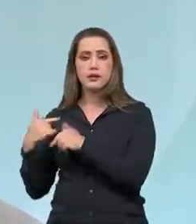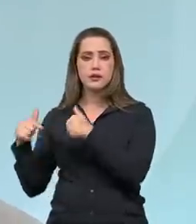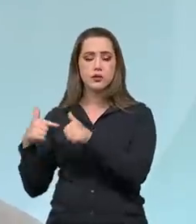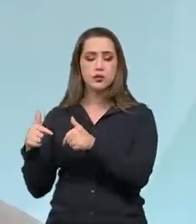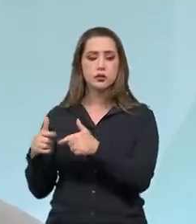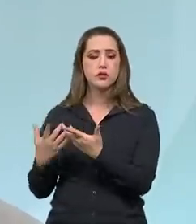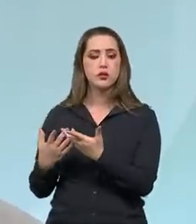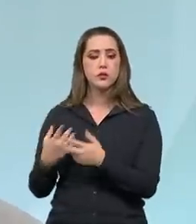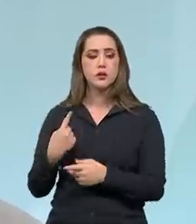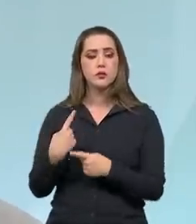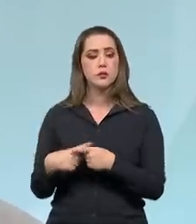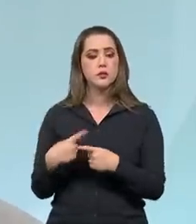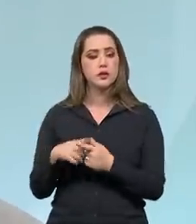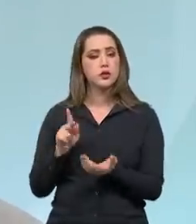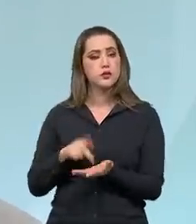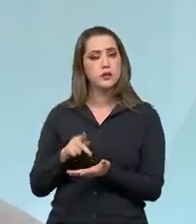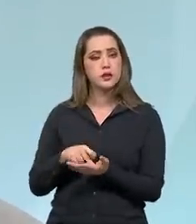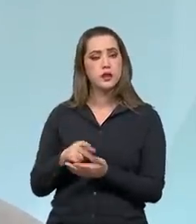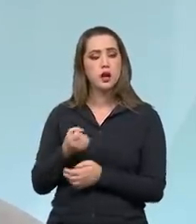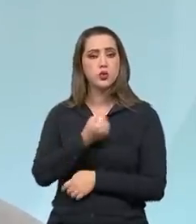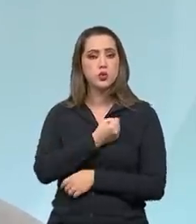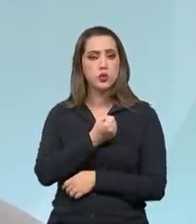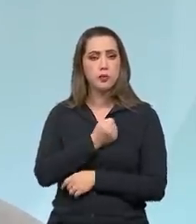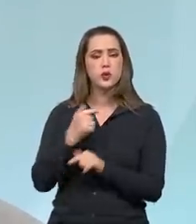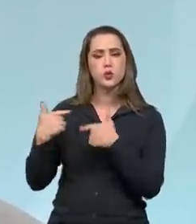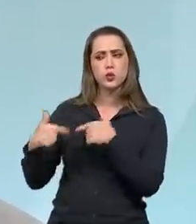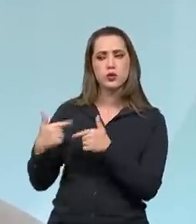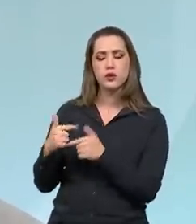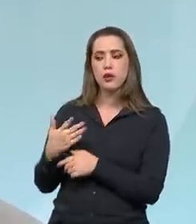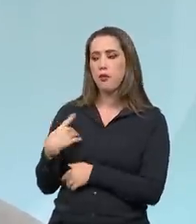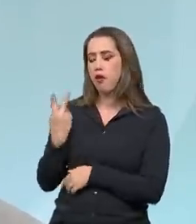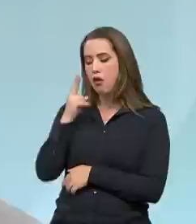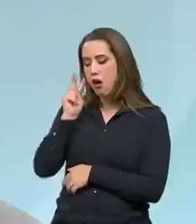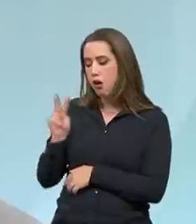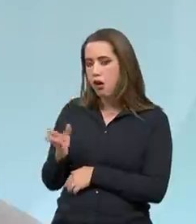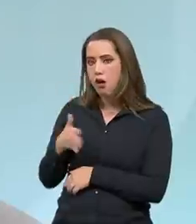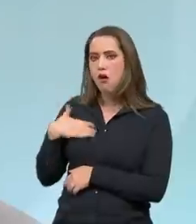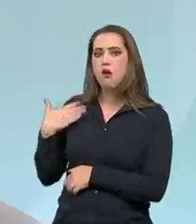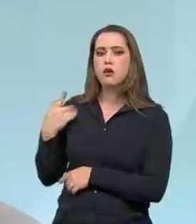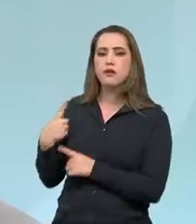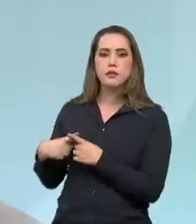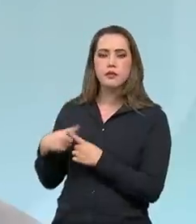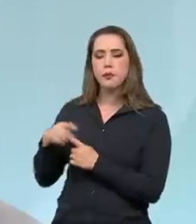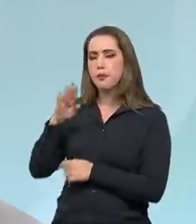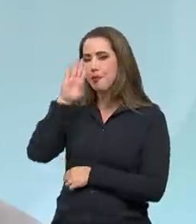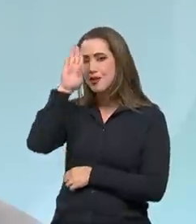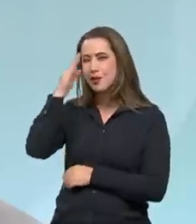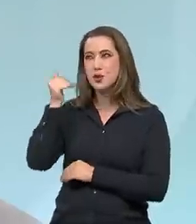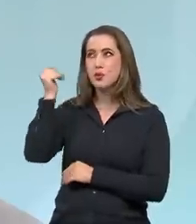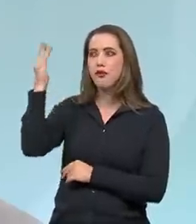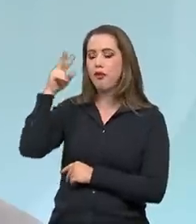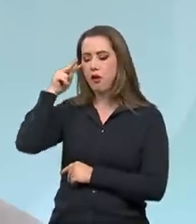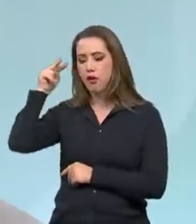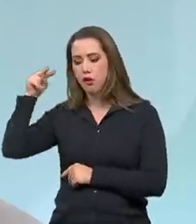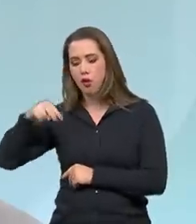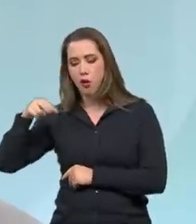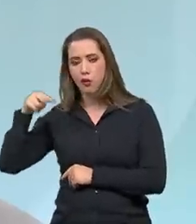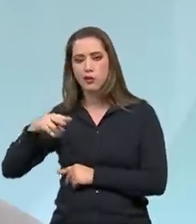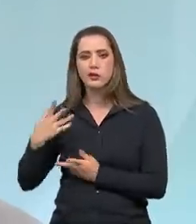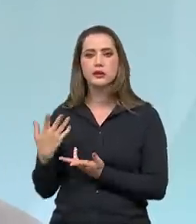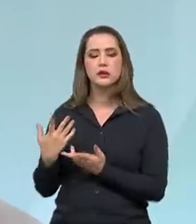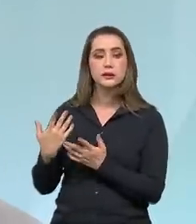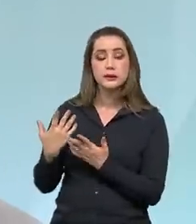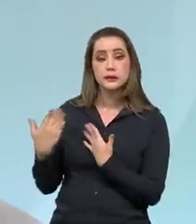os números do emprego, eles são surpreendentes, principalmente para quem está de fora. Eu estava dentro do governo, eu passei meus dois